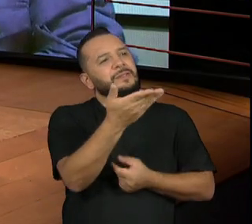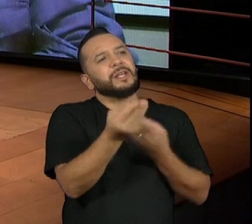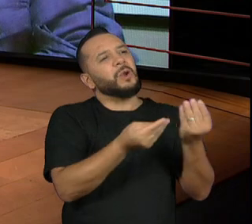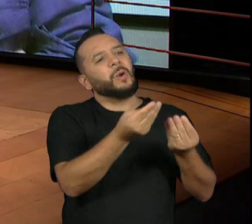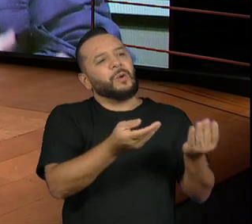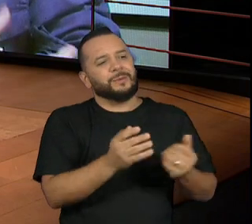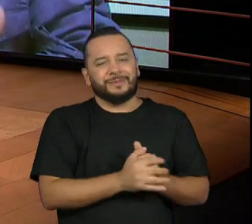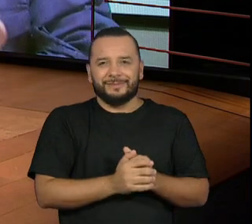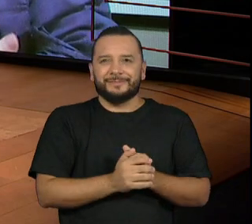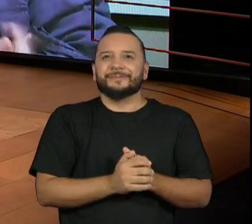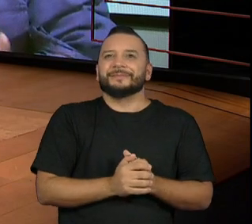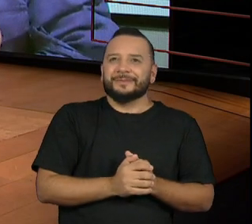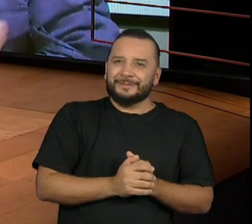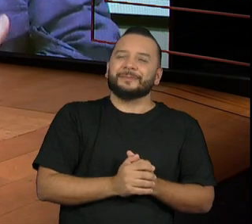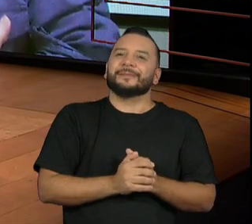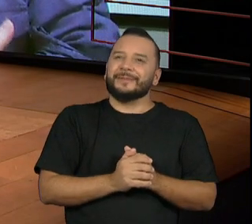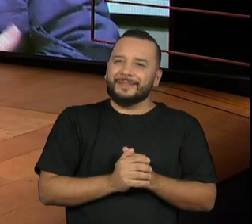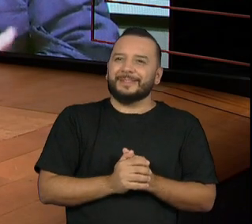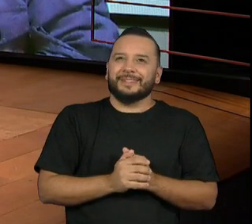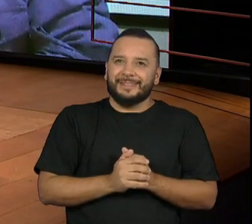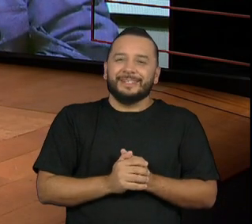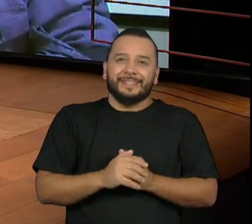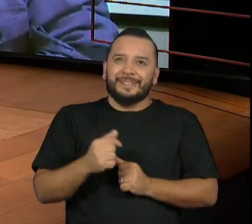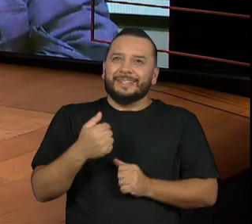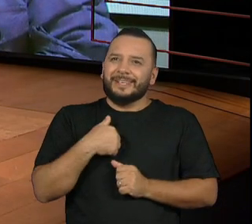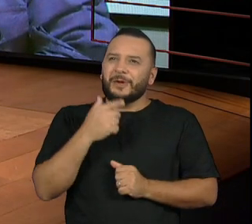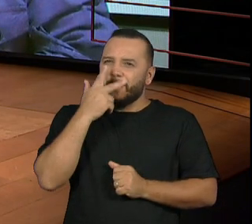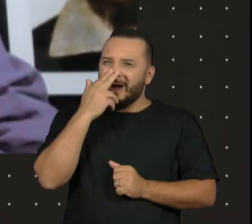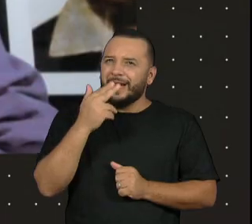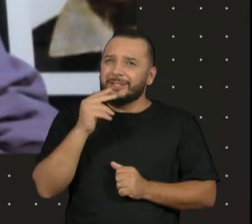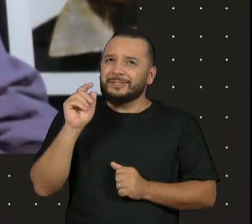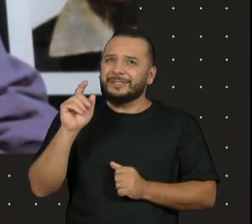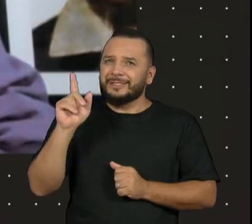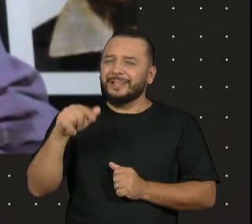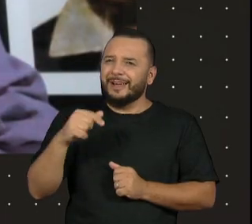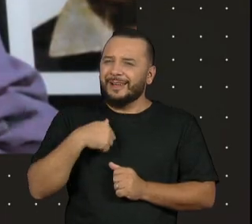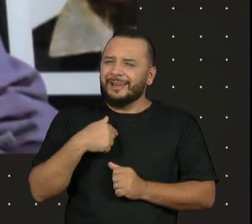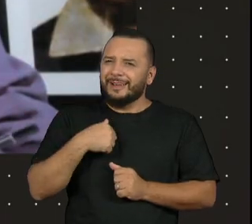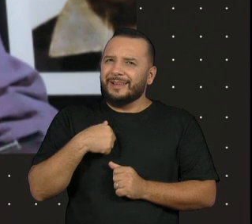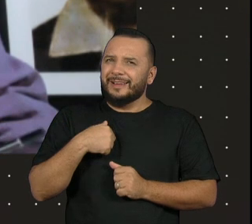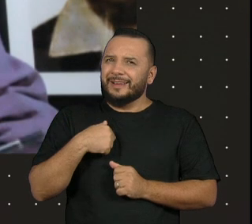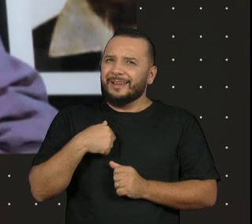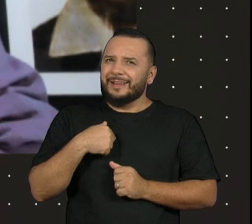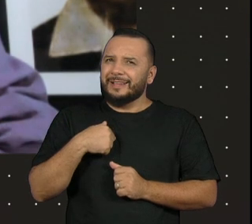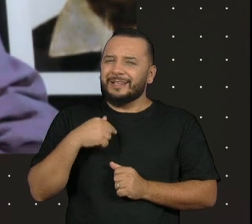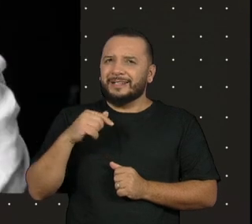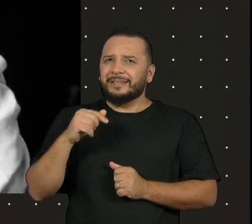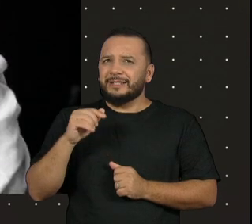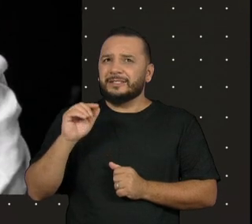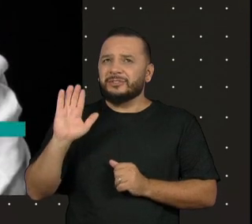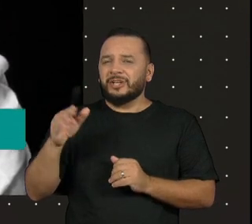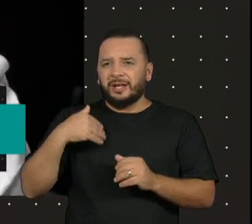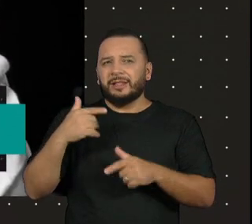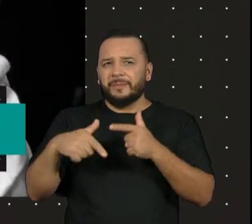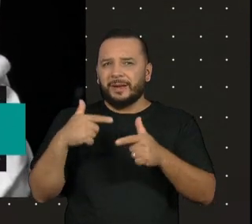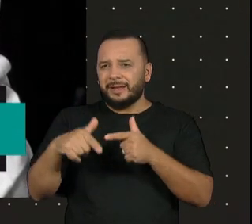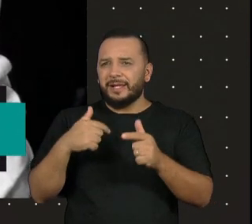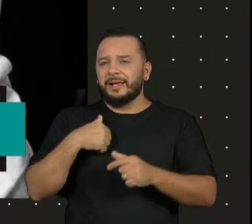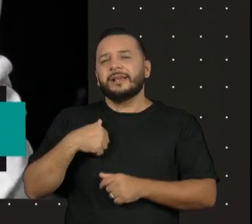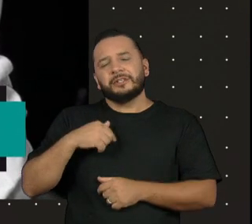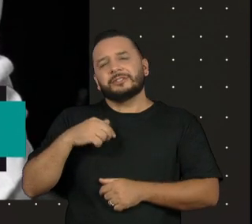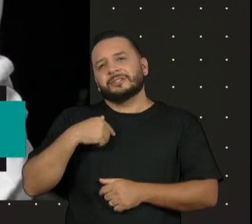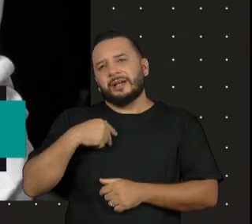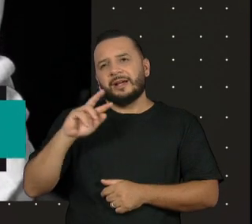Eu tinha... Eu acho que foi por causa do Hamlet. Tinha acabado de fazer o Hamlet com o Márcio Aurélio, né?